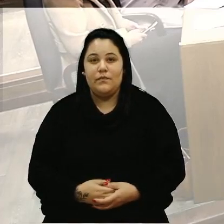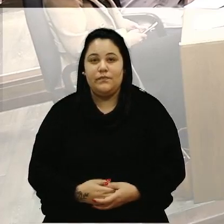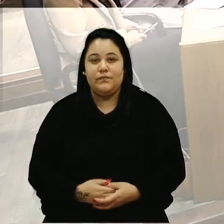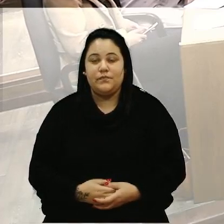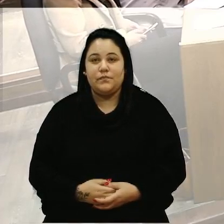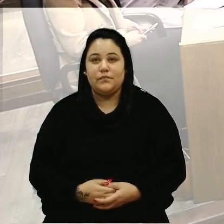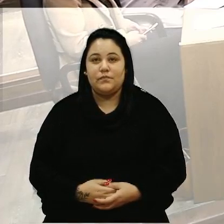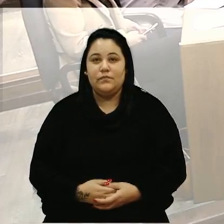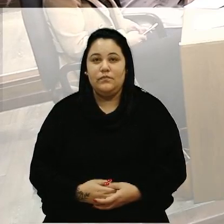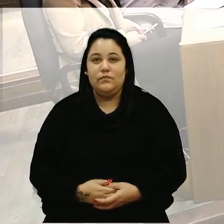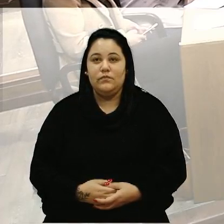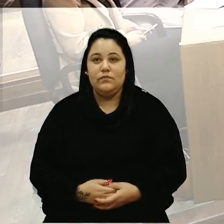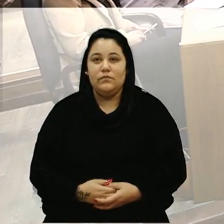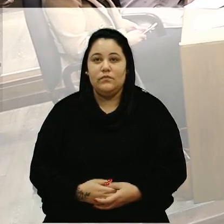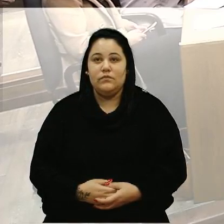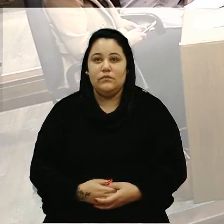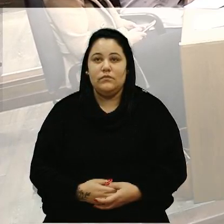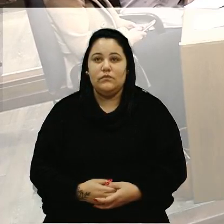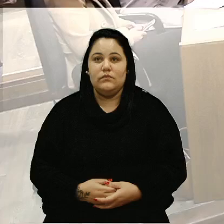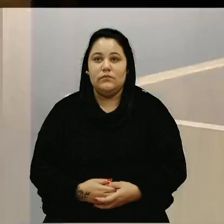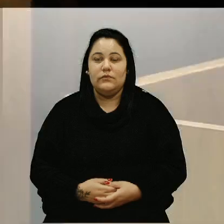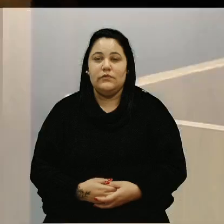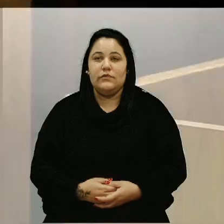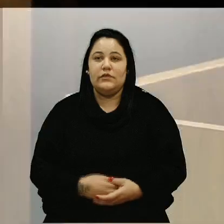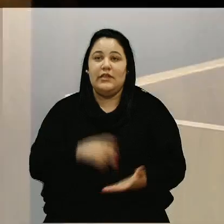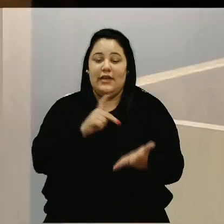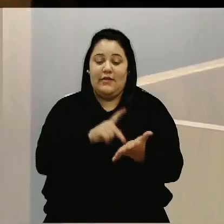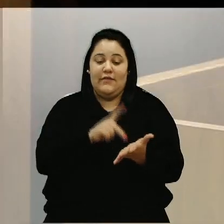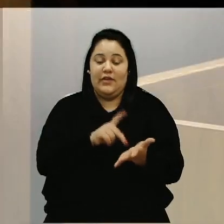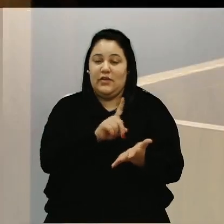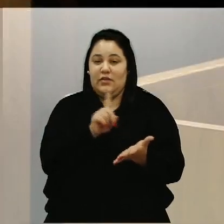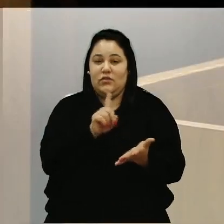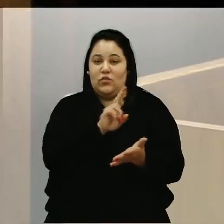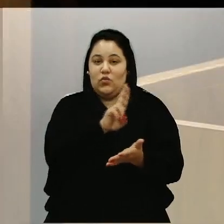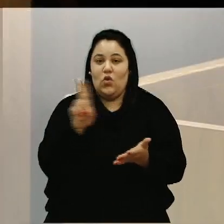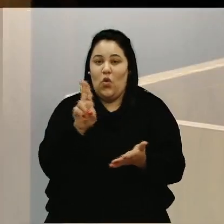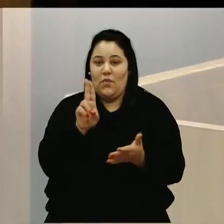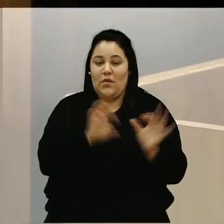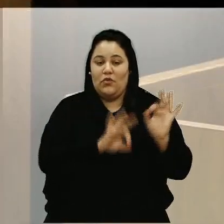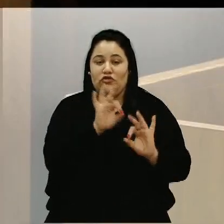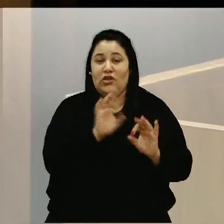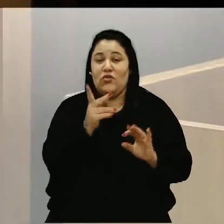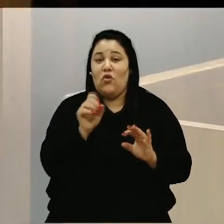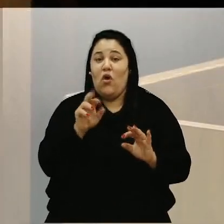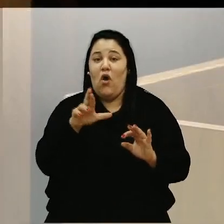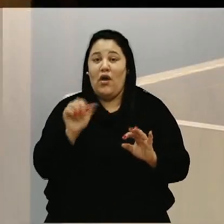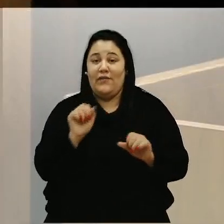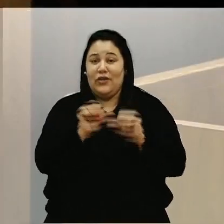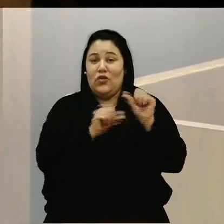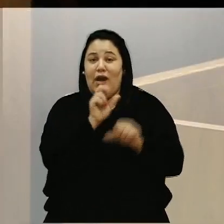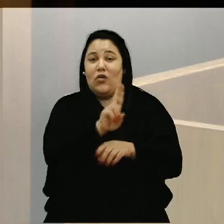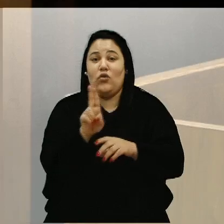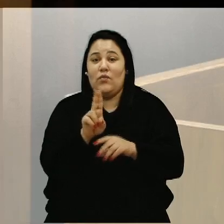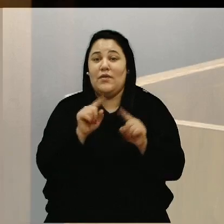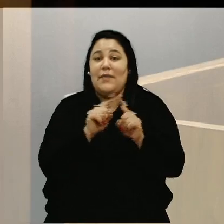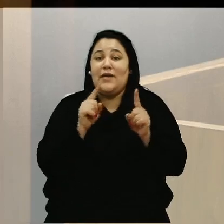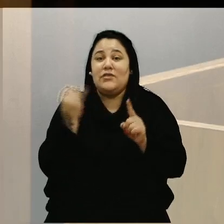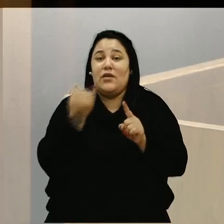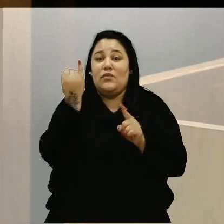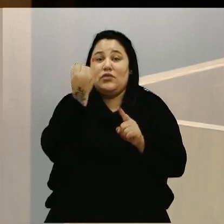ele não vai se chamar projeto Hora, como nós conhecíamos, mas que é importante entender? Vai continuar